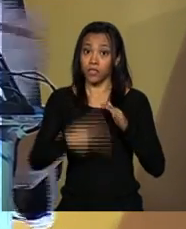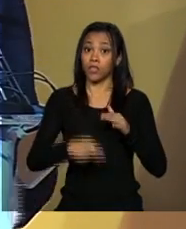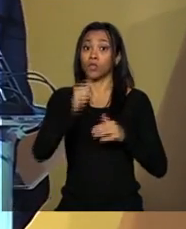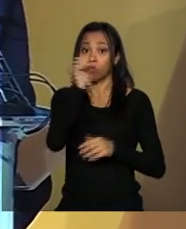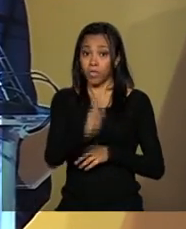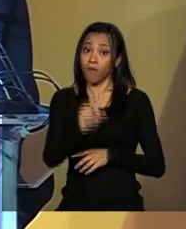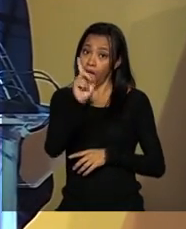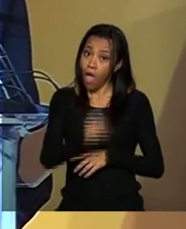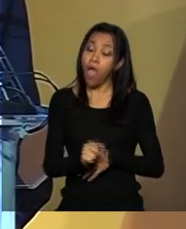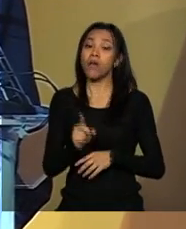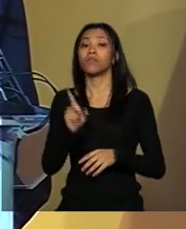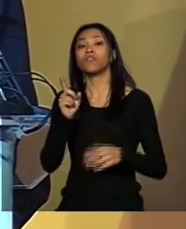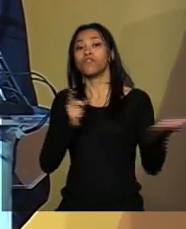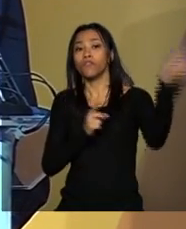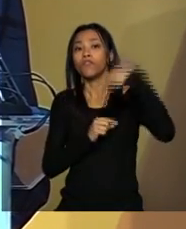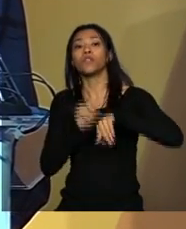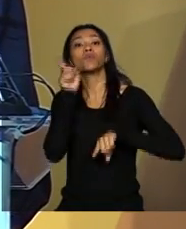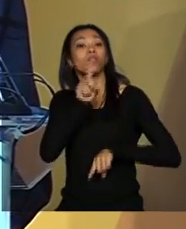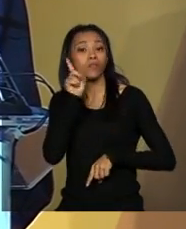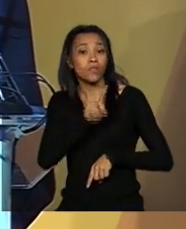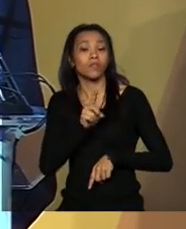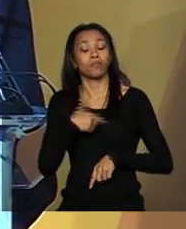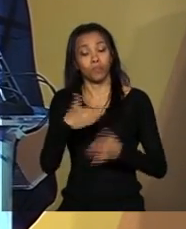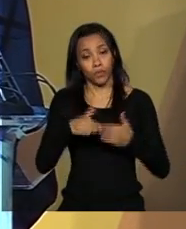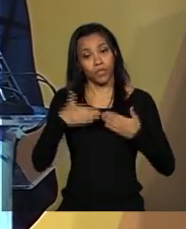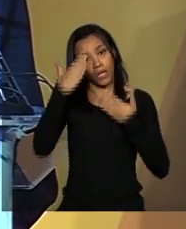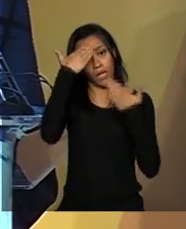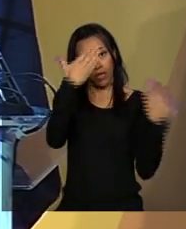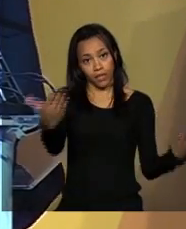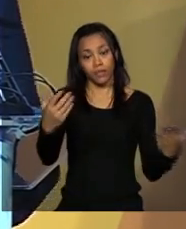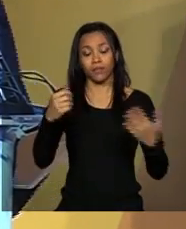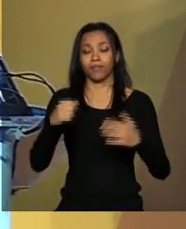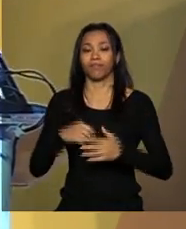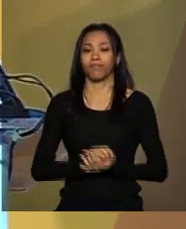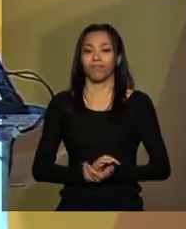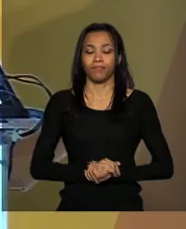Por isso, agradeço a atenção dos senhores e muito obrigada.